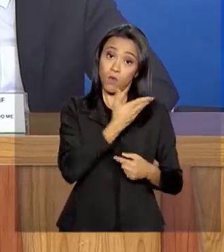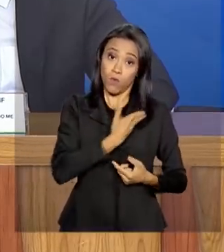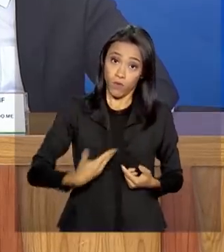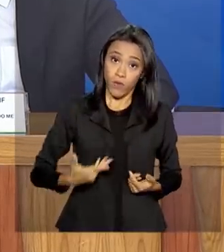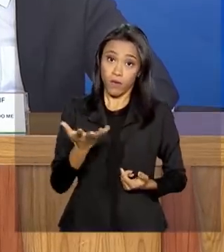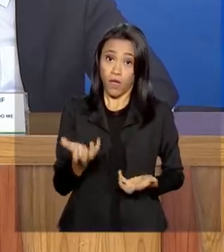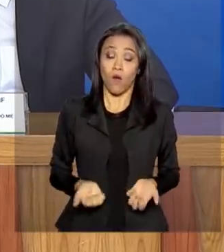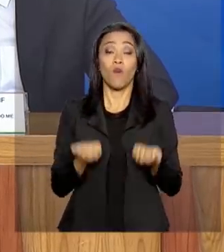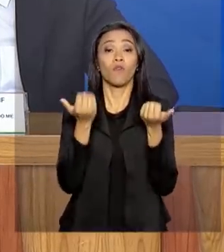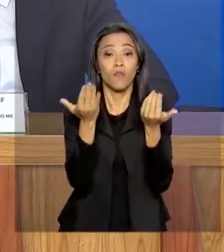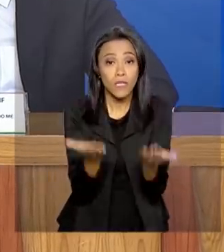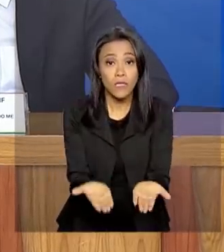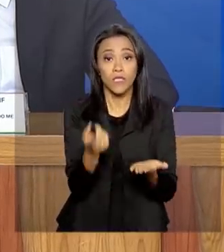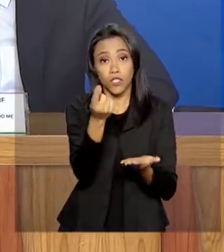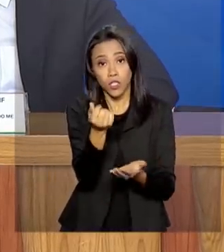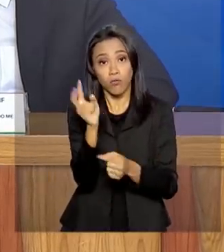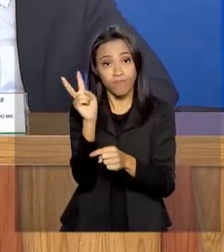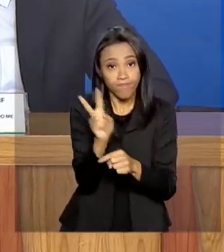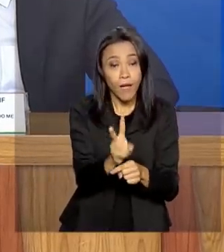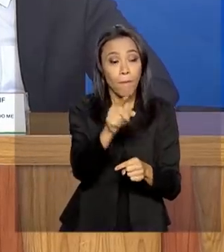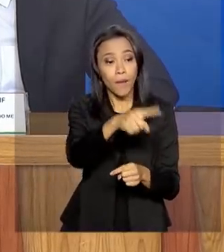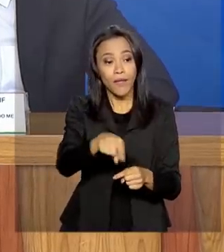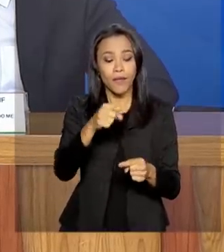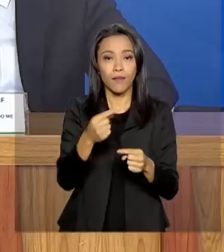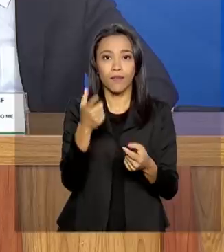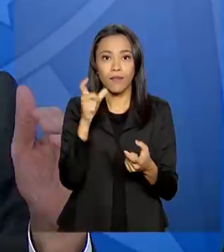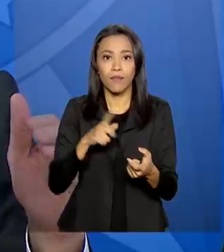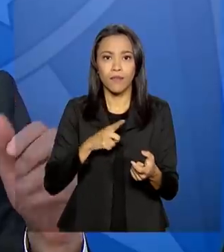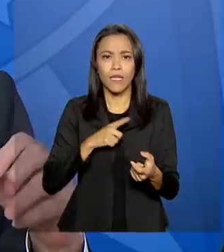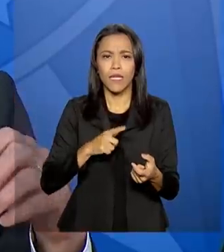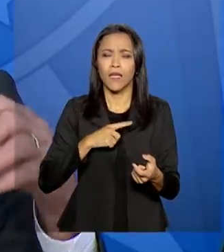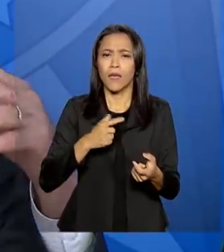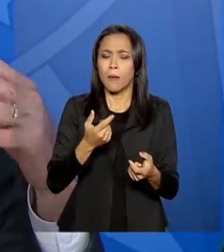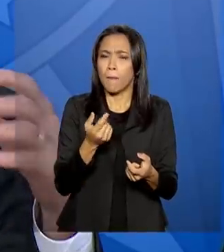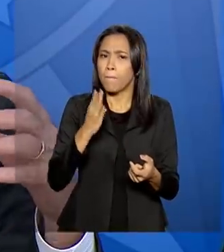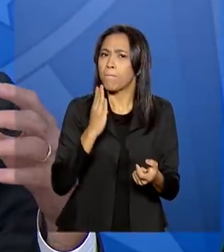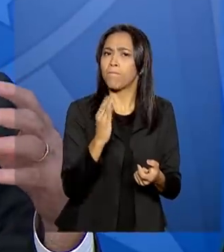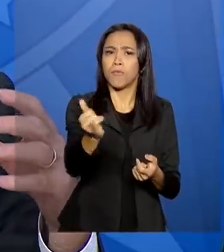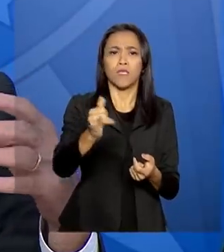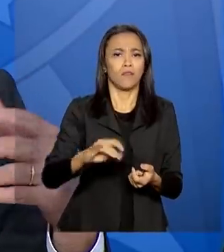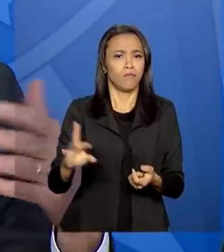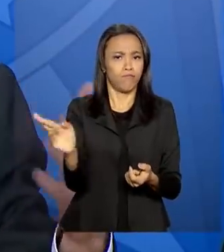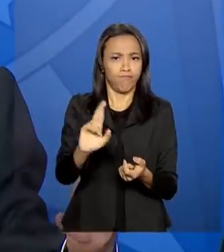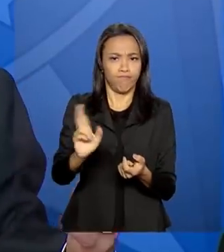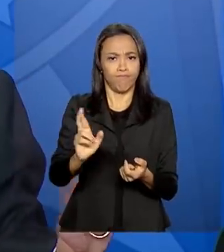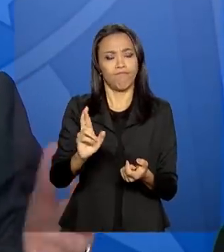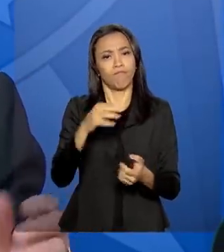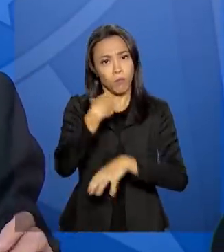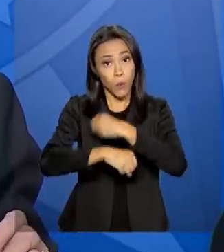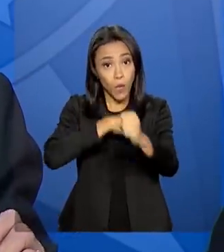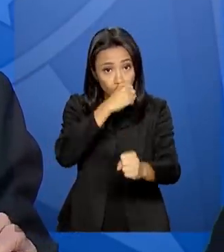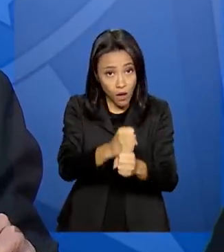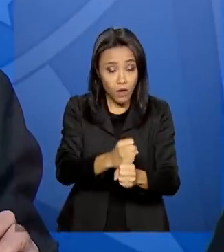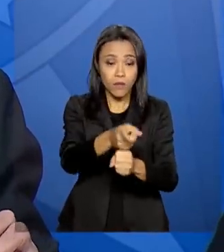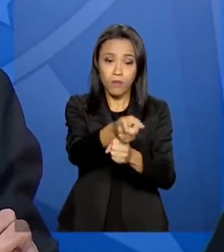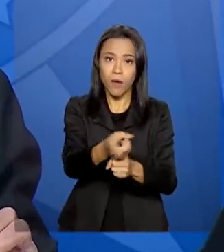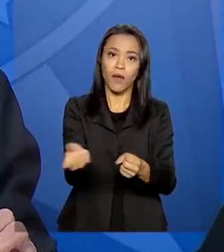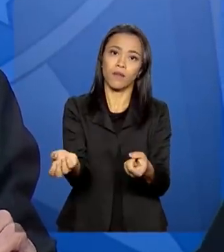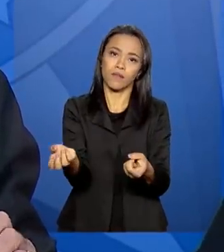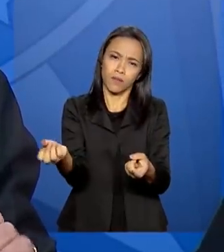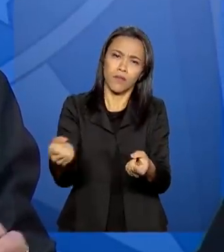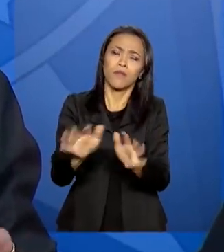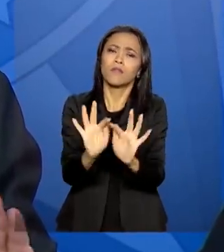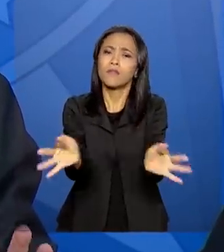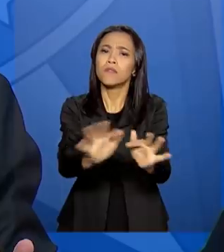atrativo e injetar cerca de 20 bilhões de reais por ano em novos recursos para os pequenos negócios no